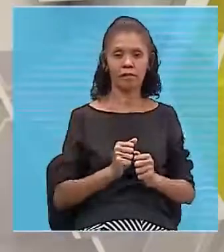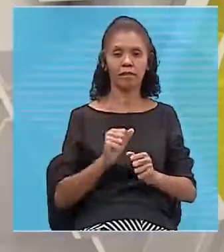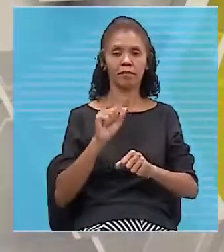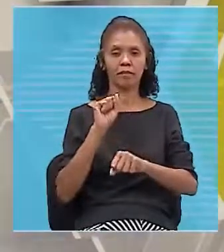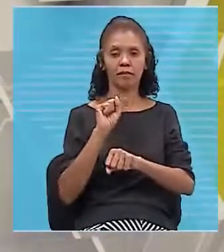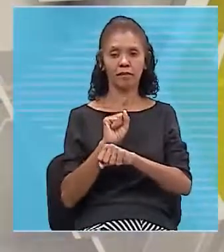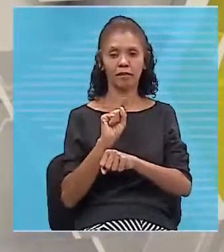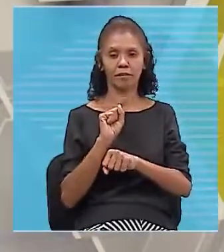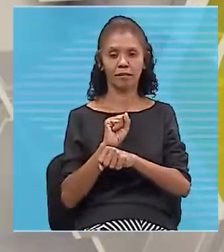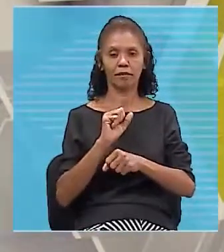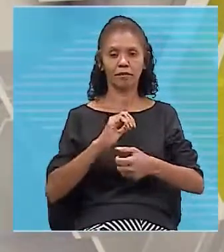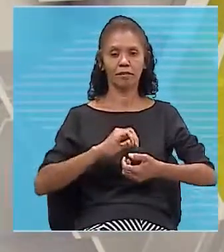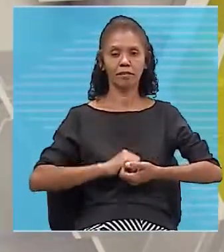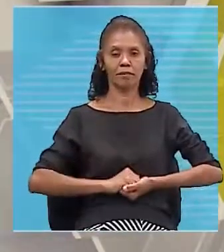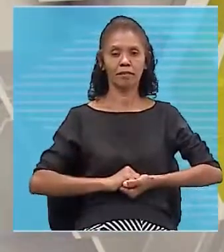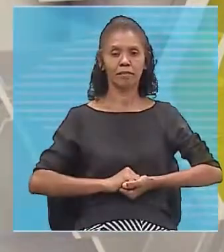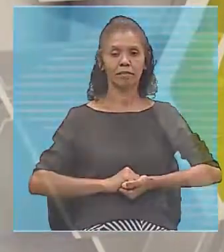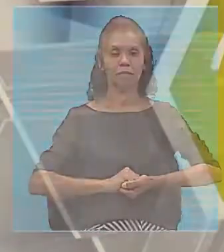já. Até lá.